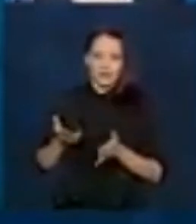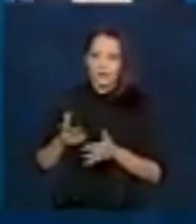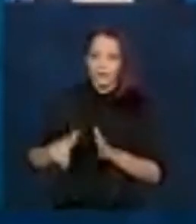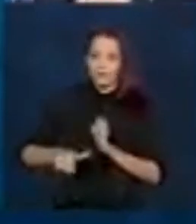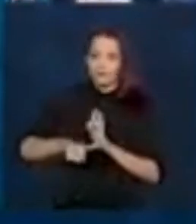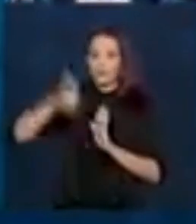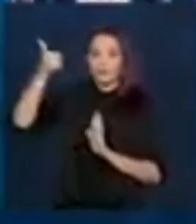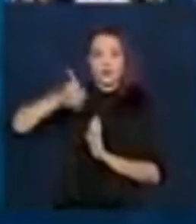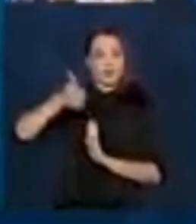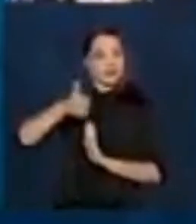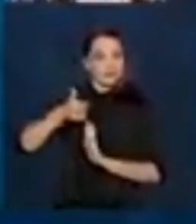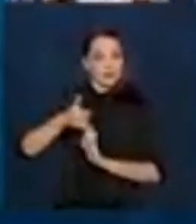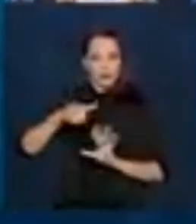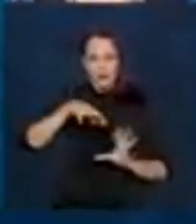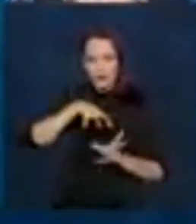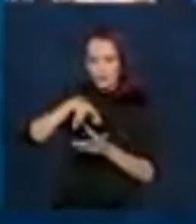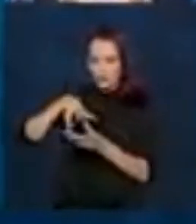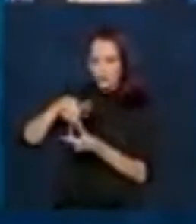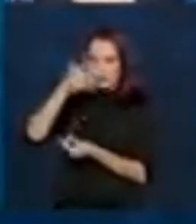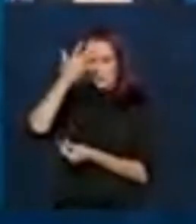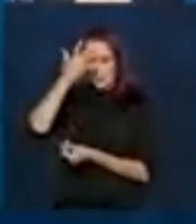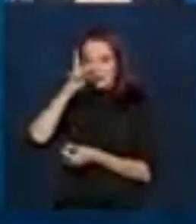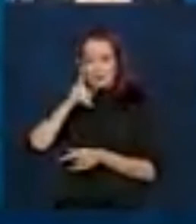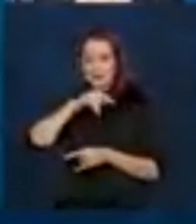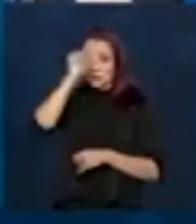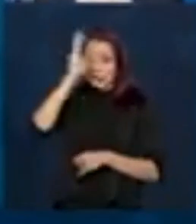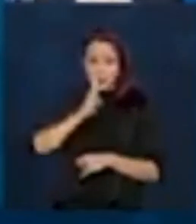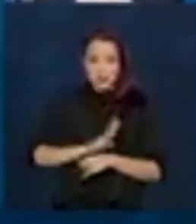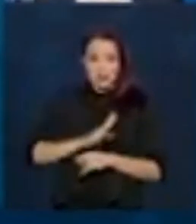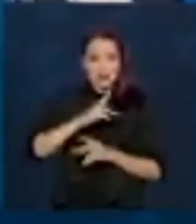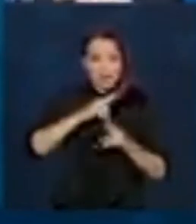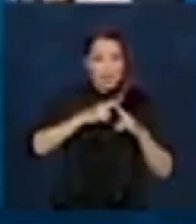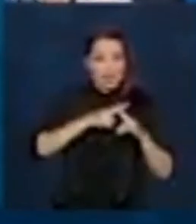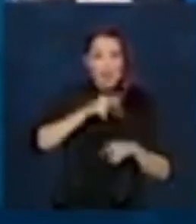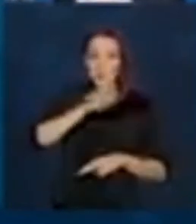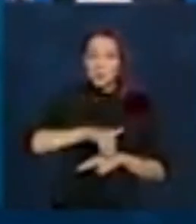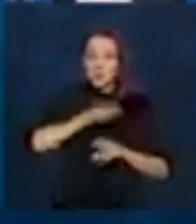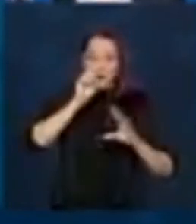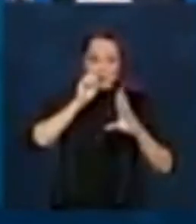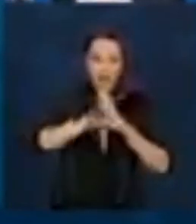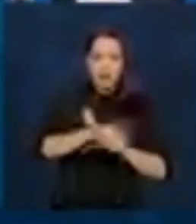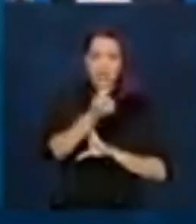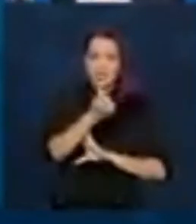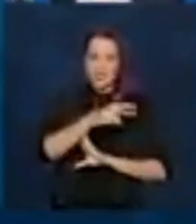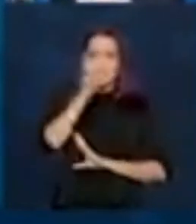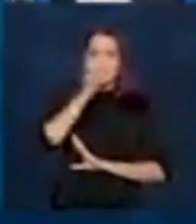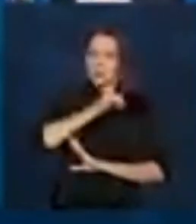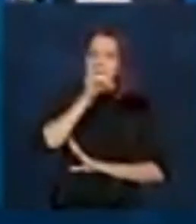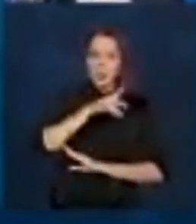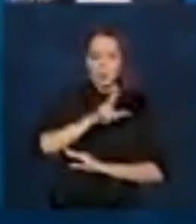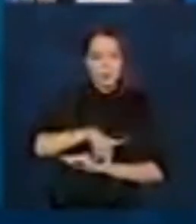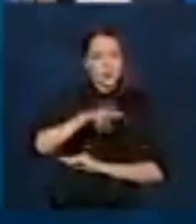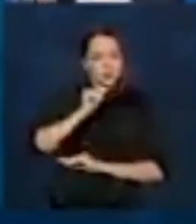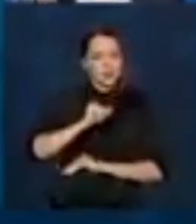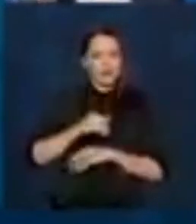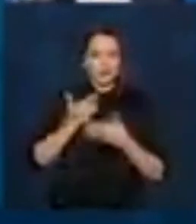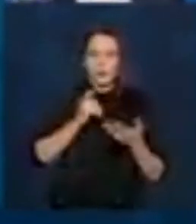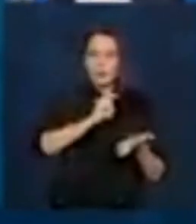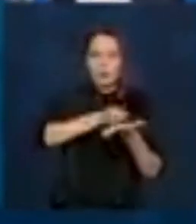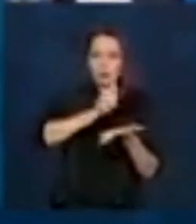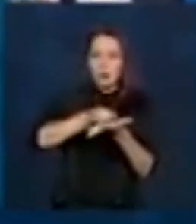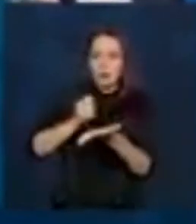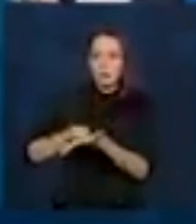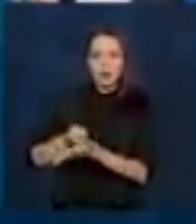inédito, não sei se no mundo, mas certamente no Brasil e na Caixa Econômica nunca foi feito. Então, nós realizamos diversos pagamentos